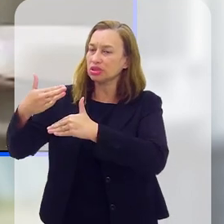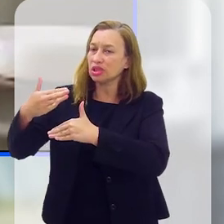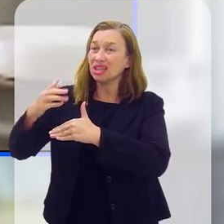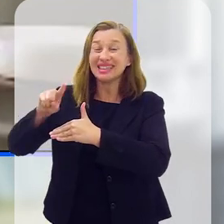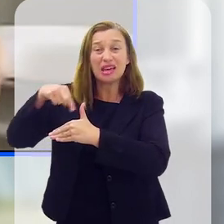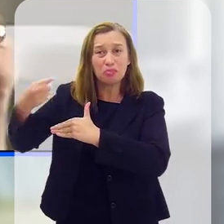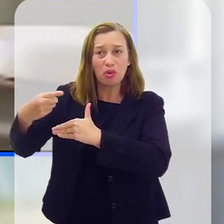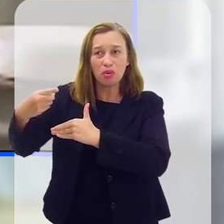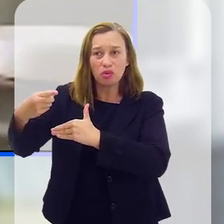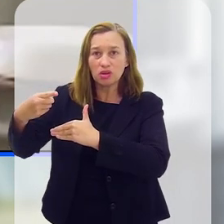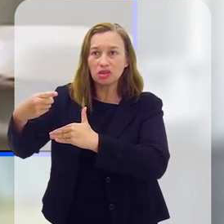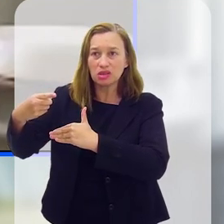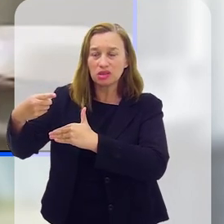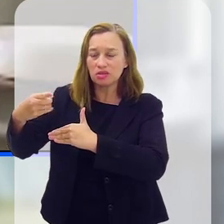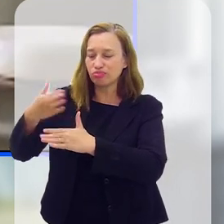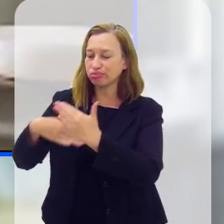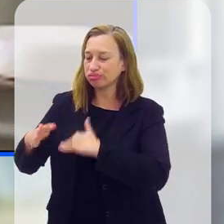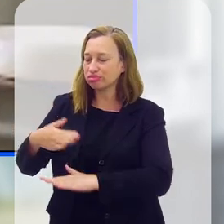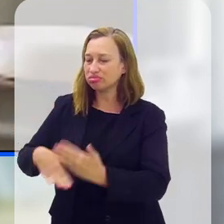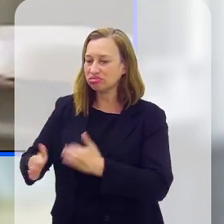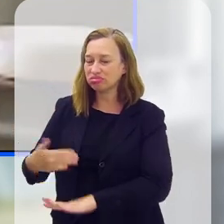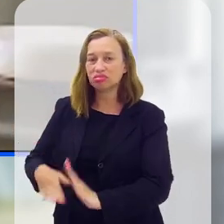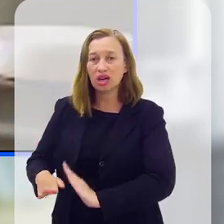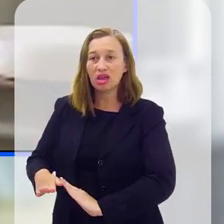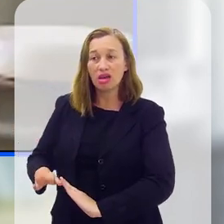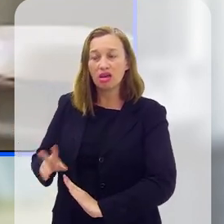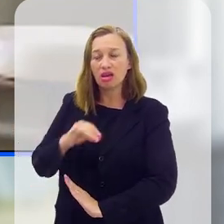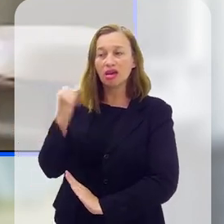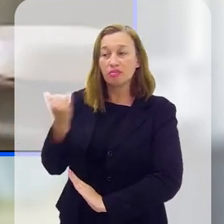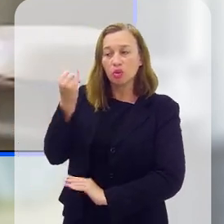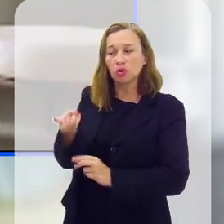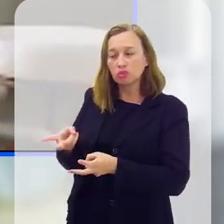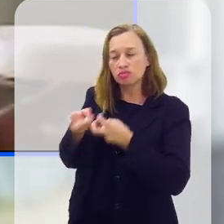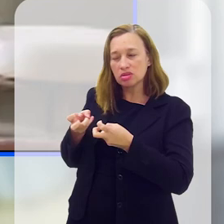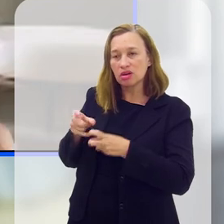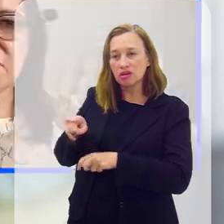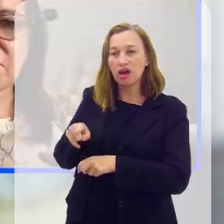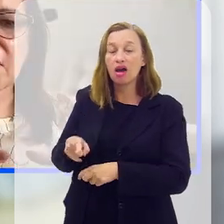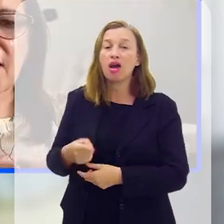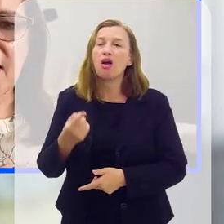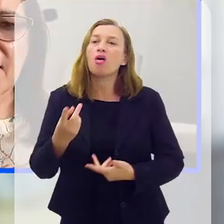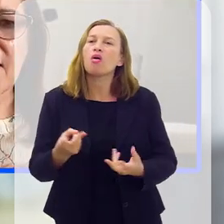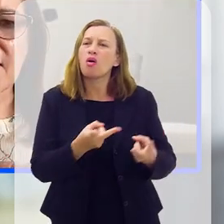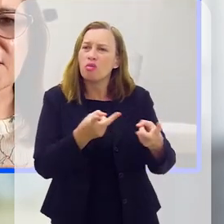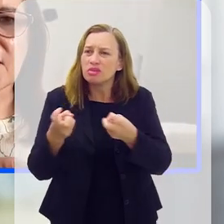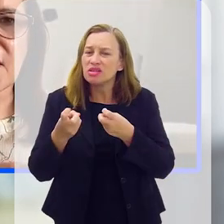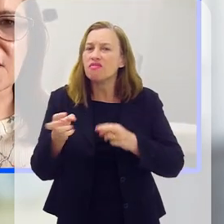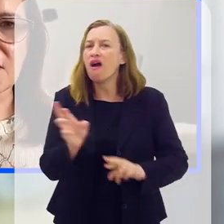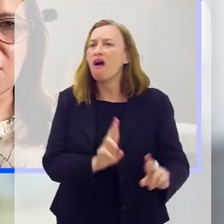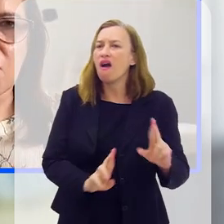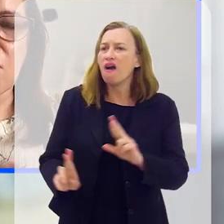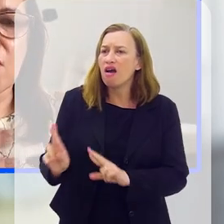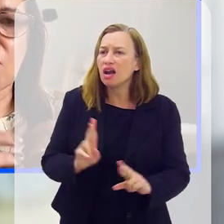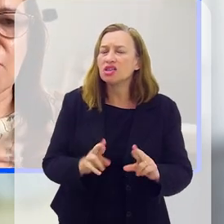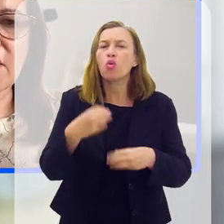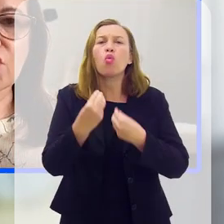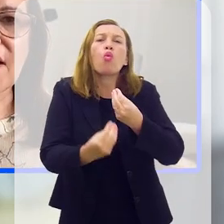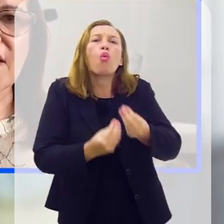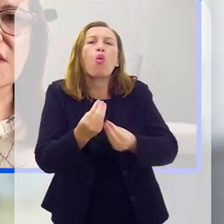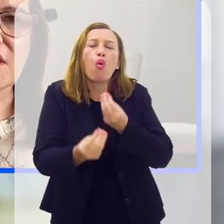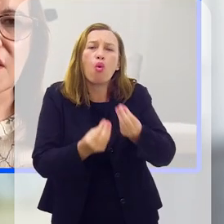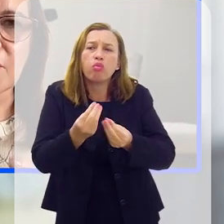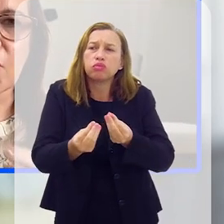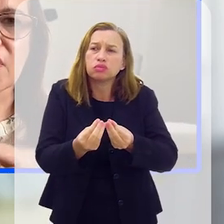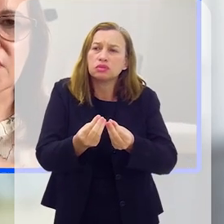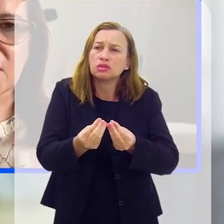ele está enfrentando algum momento que tem a queda, é importante que a gente dê essa atenção. Verificar essa relação, como é que